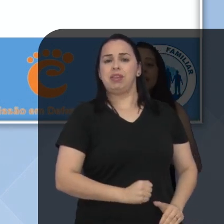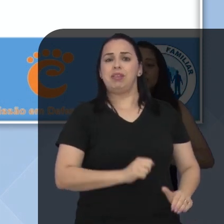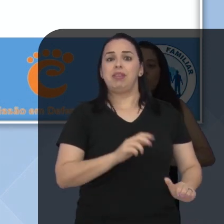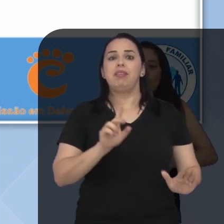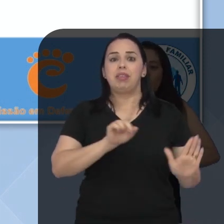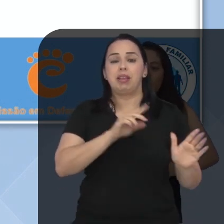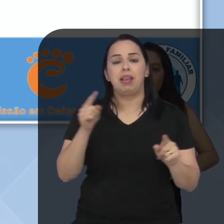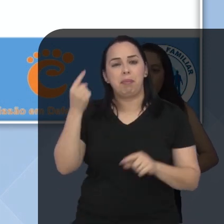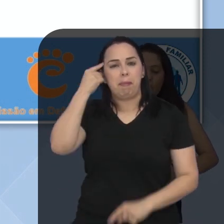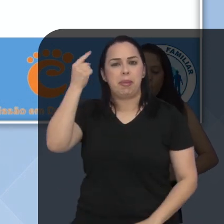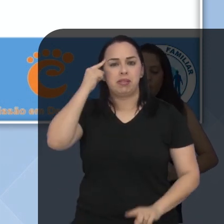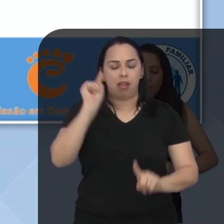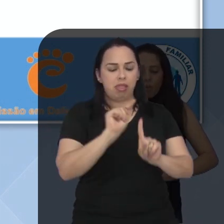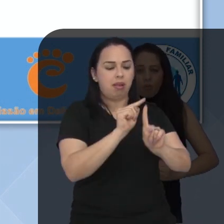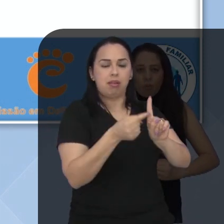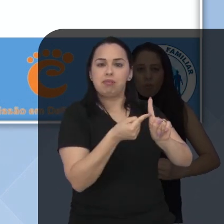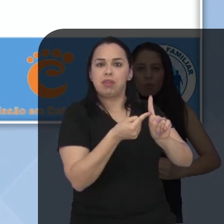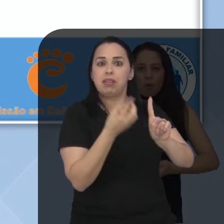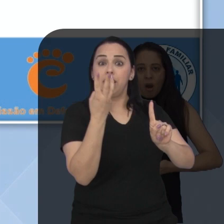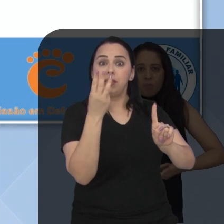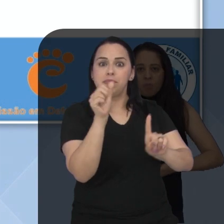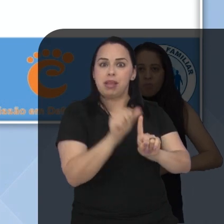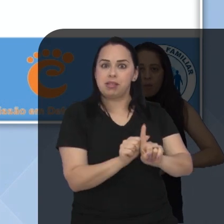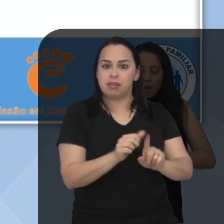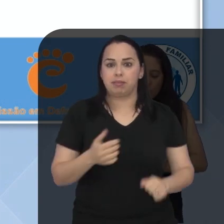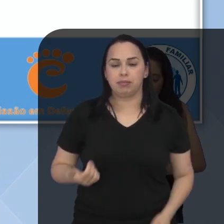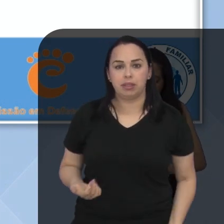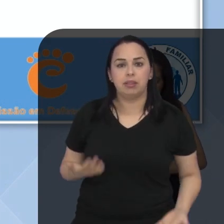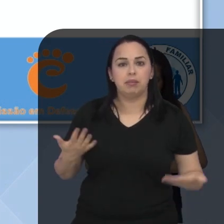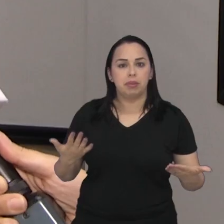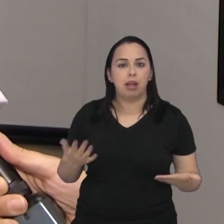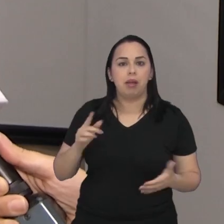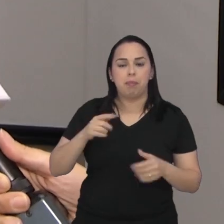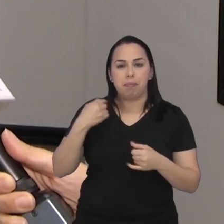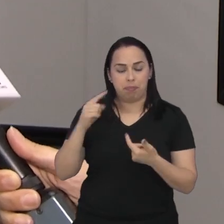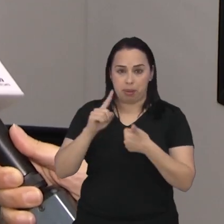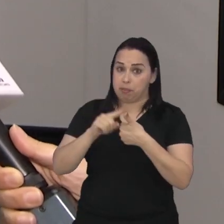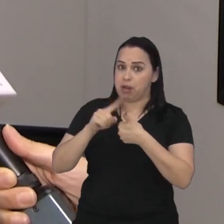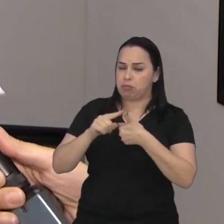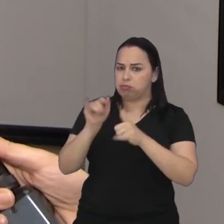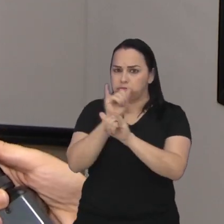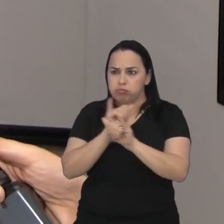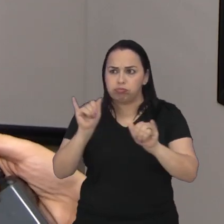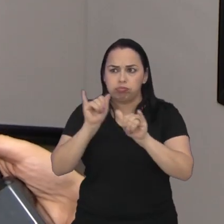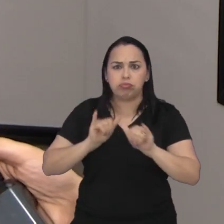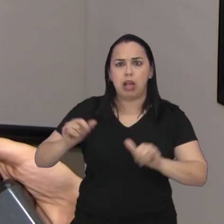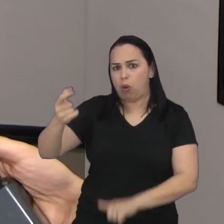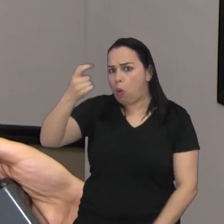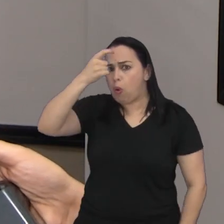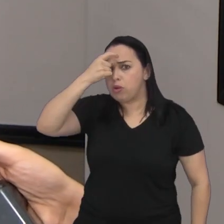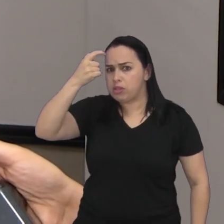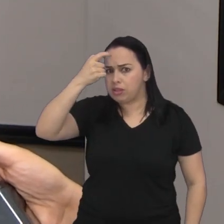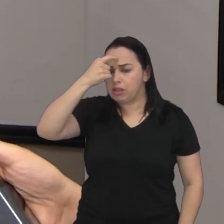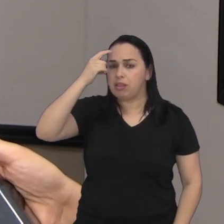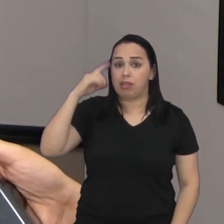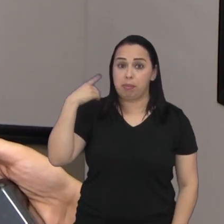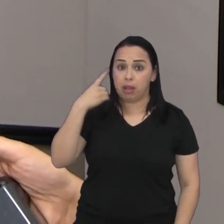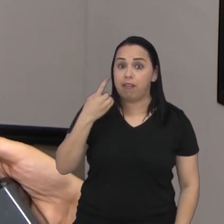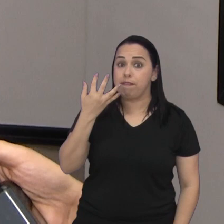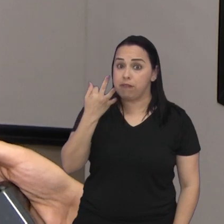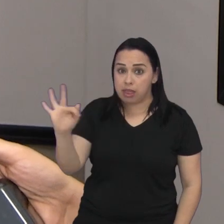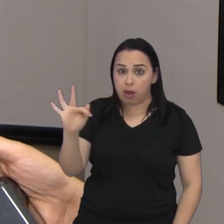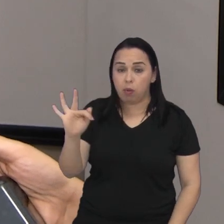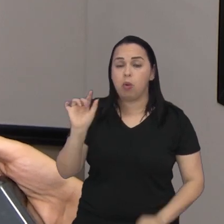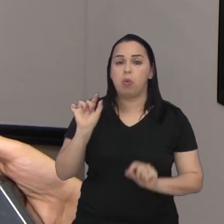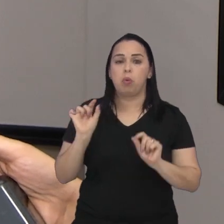ao aborto até a 12ª semana de gestação primeiro é nós conscientizarmos nossos parlamentares deputados